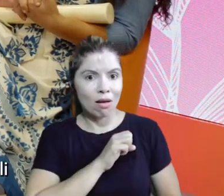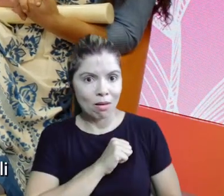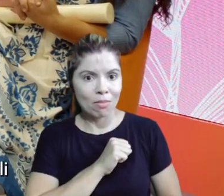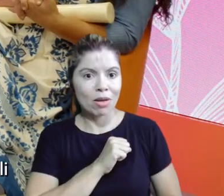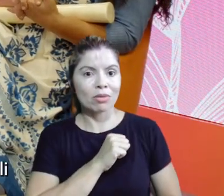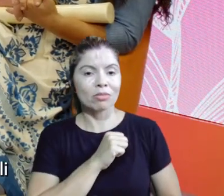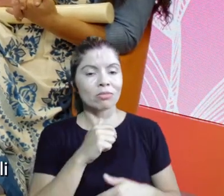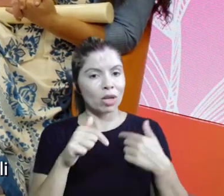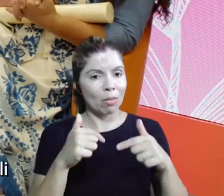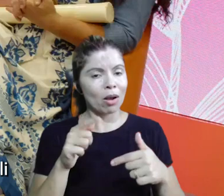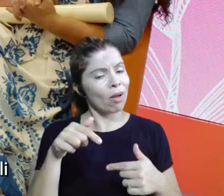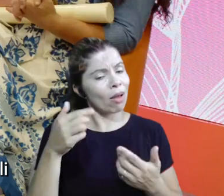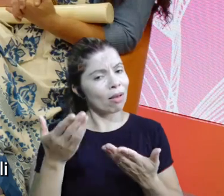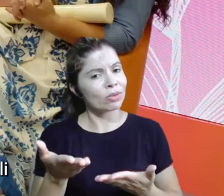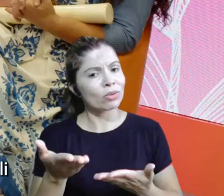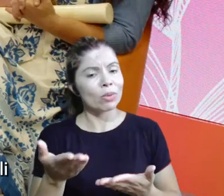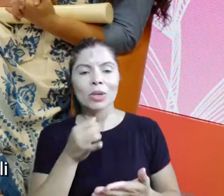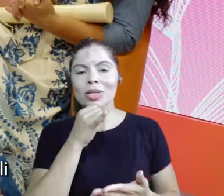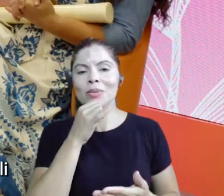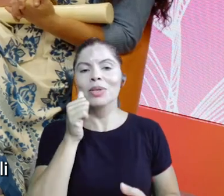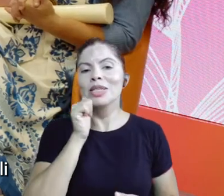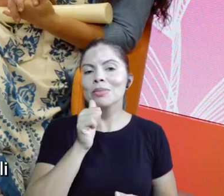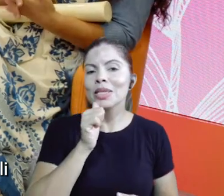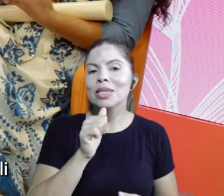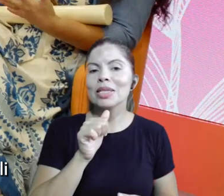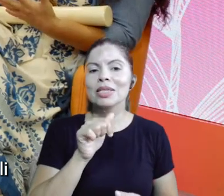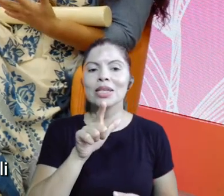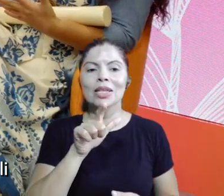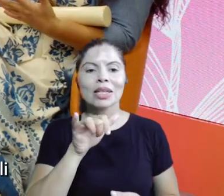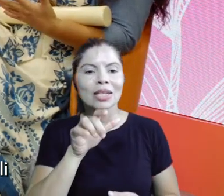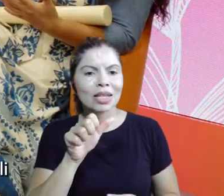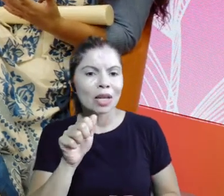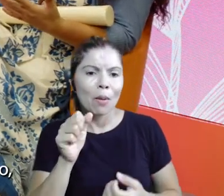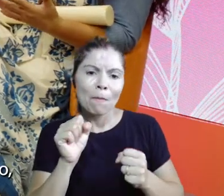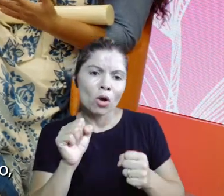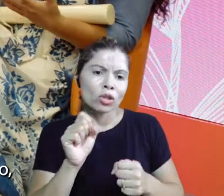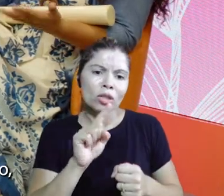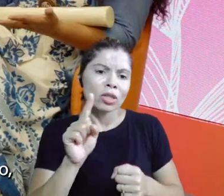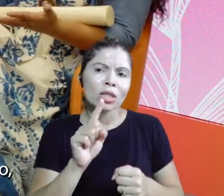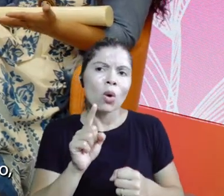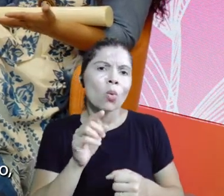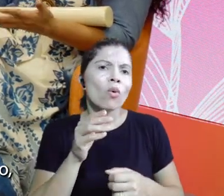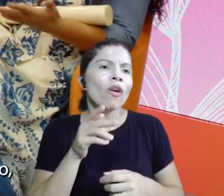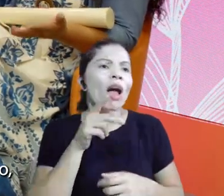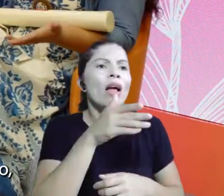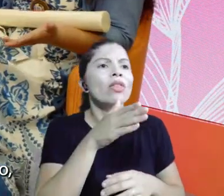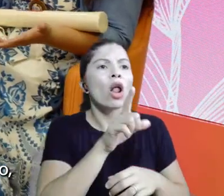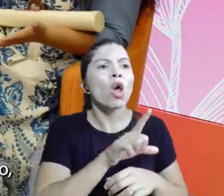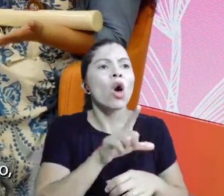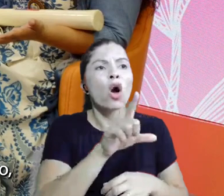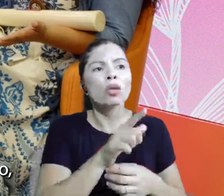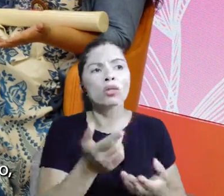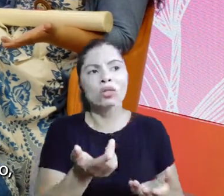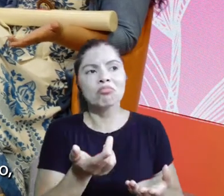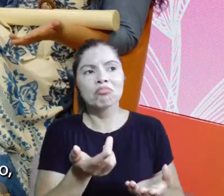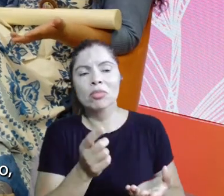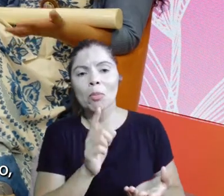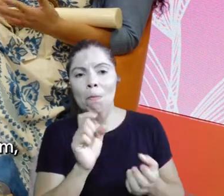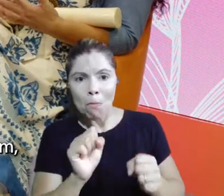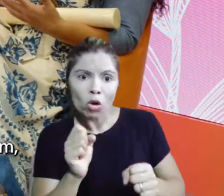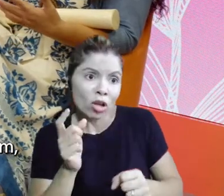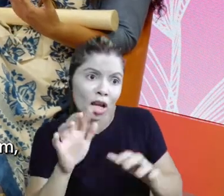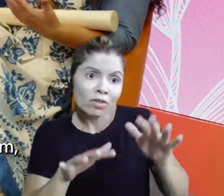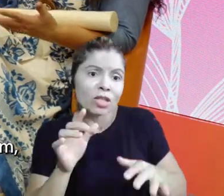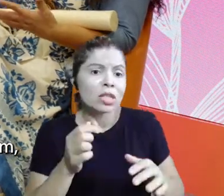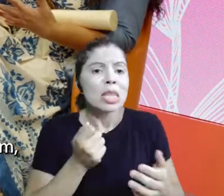quando você ama o que faz, é isso, por exemplo, as meninas vão lá na Lili e podem não sair com vestido, mas sai com uma foto, por exemplo,